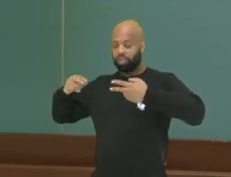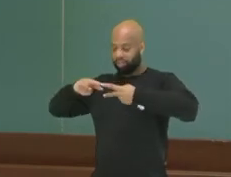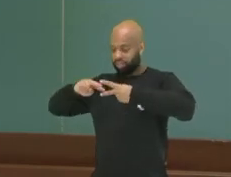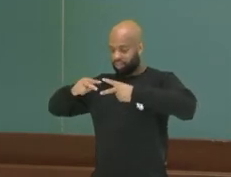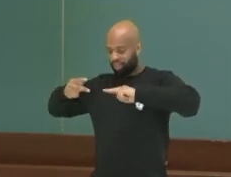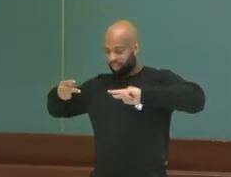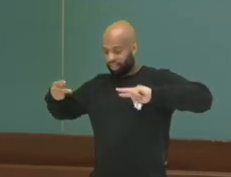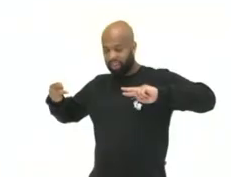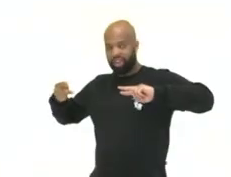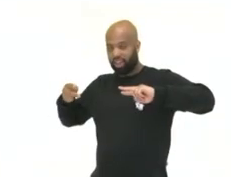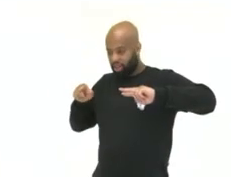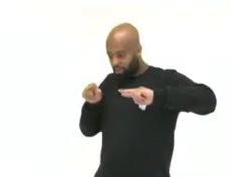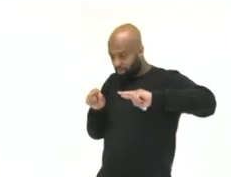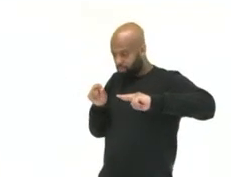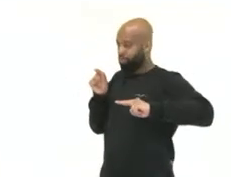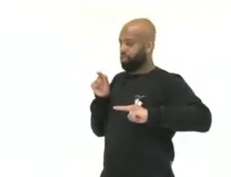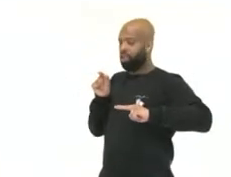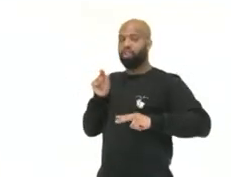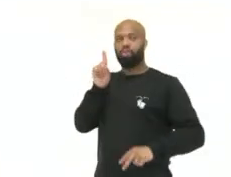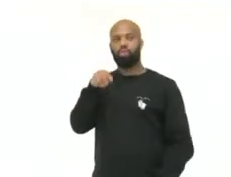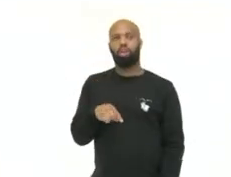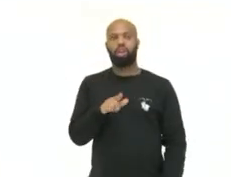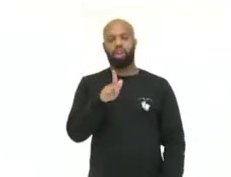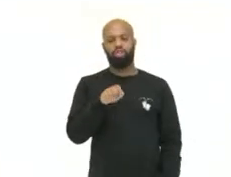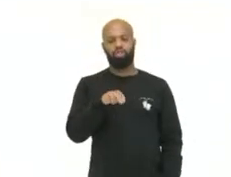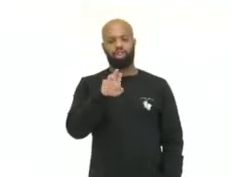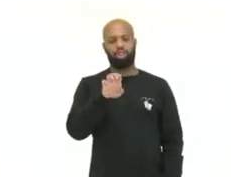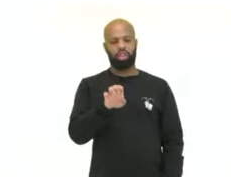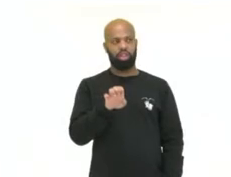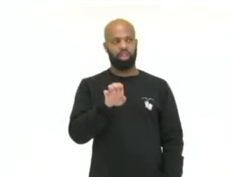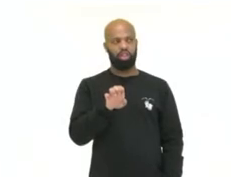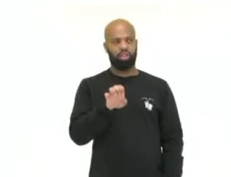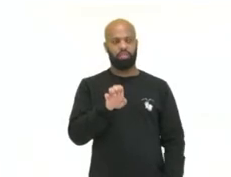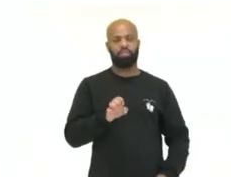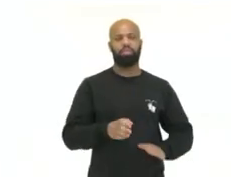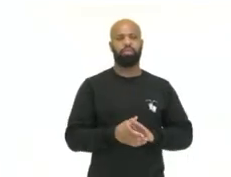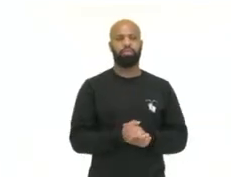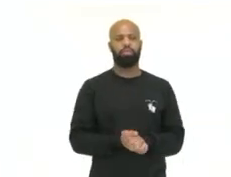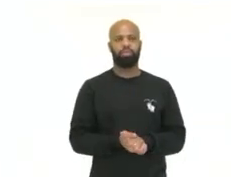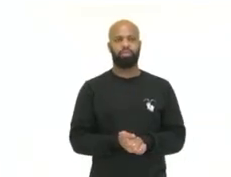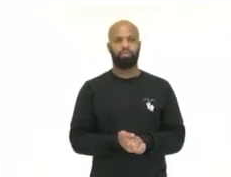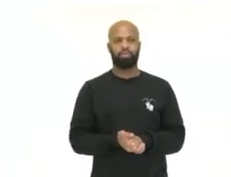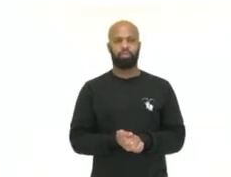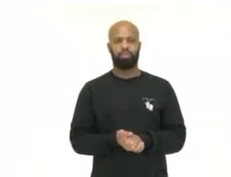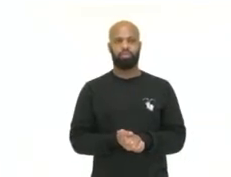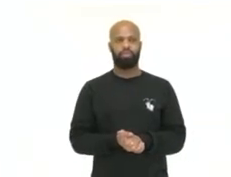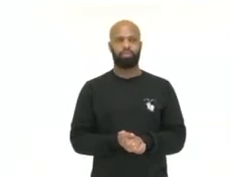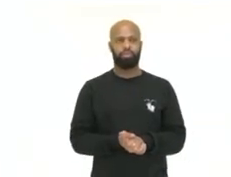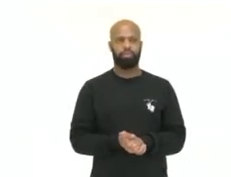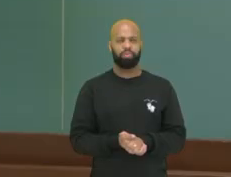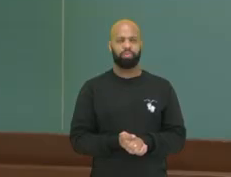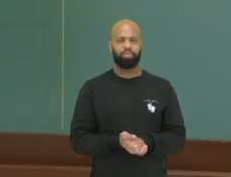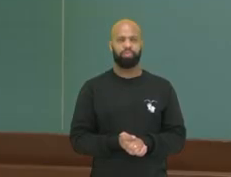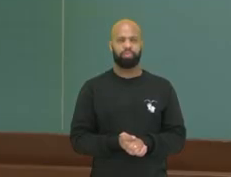pedacinho aqui é um recorte, que nós chamamos, então, de genes.